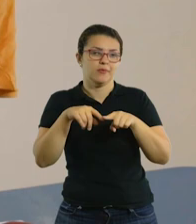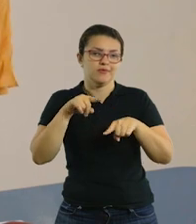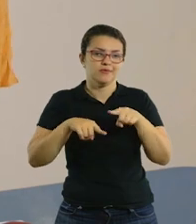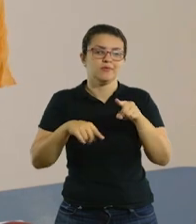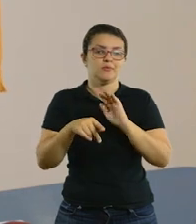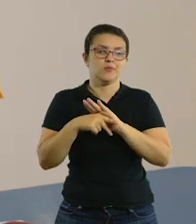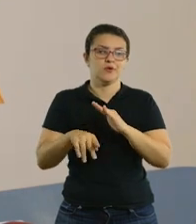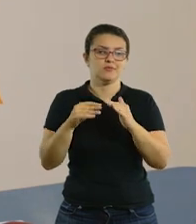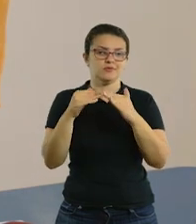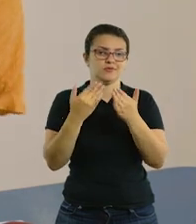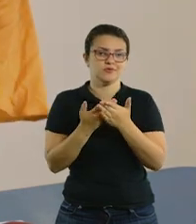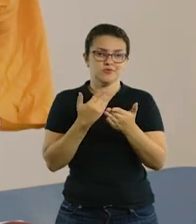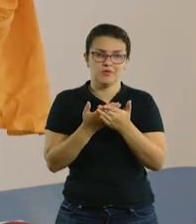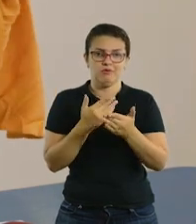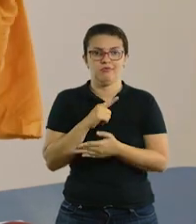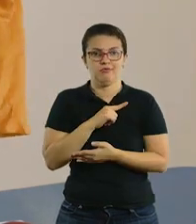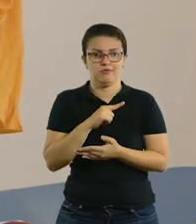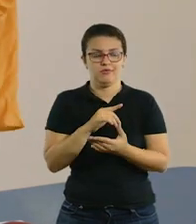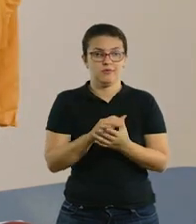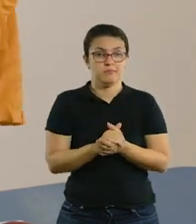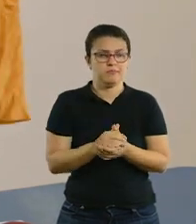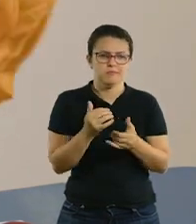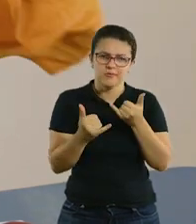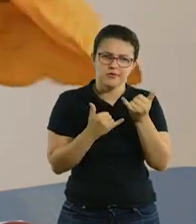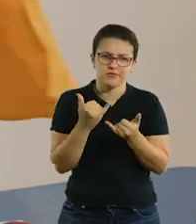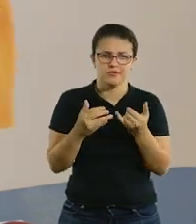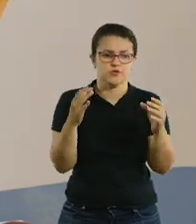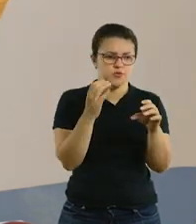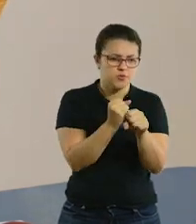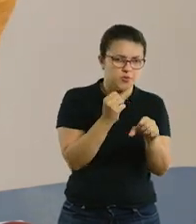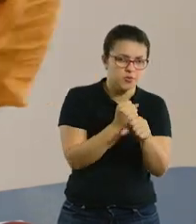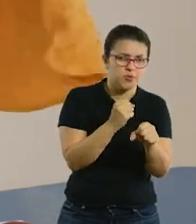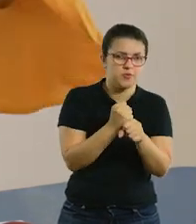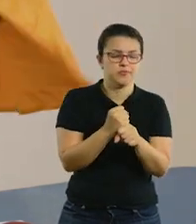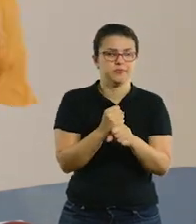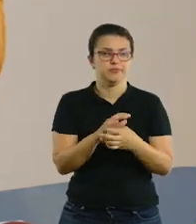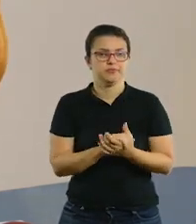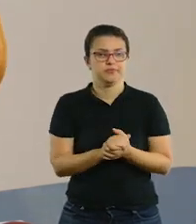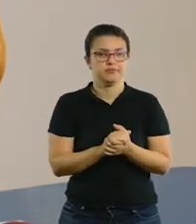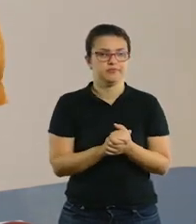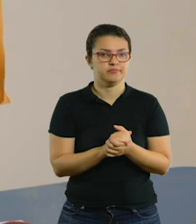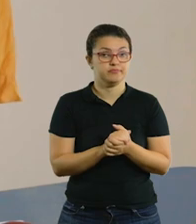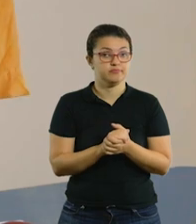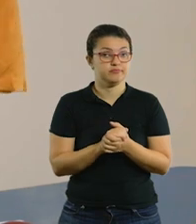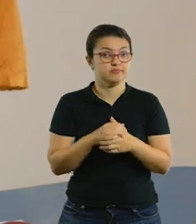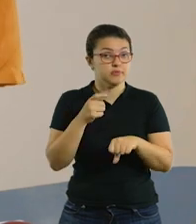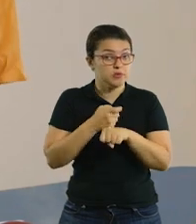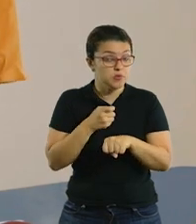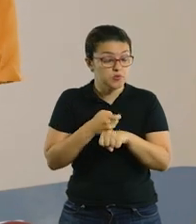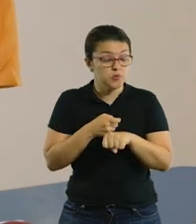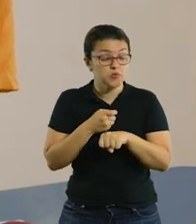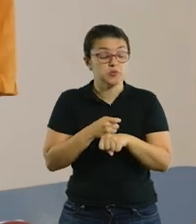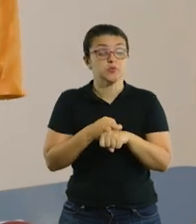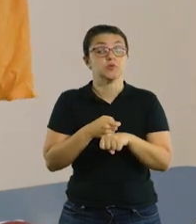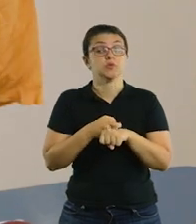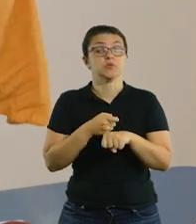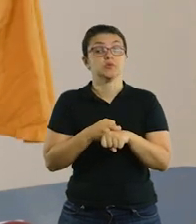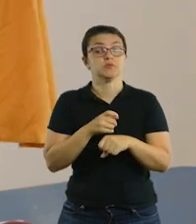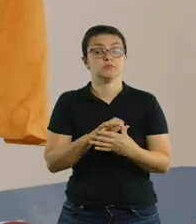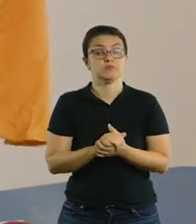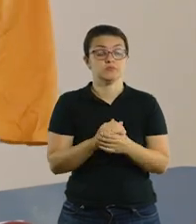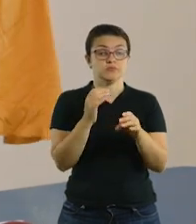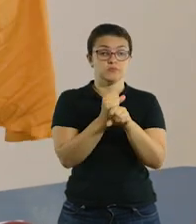do material de escola que você tem lá. Então, brinque com a criança fazendo a soma com material concreto. A nossa dica é...